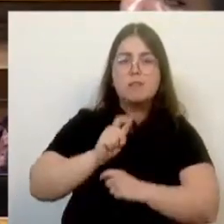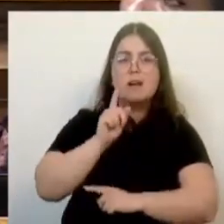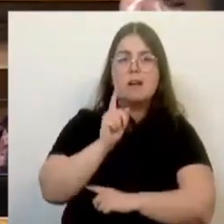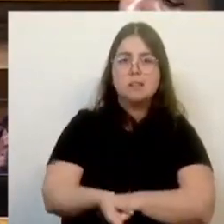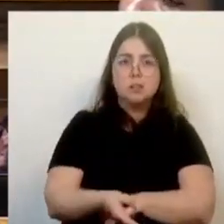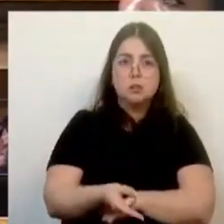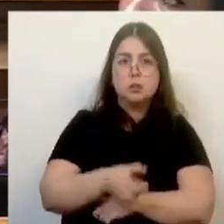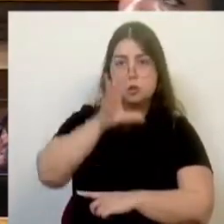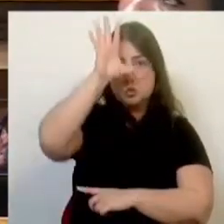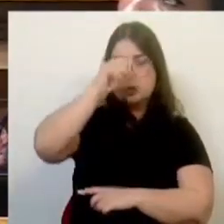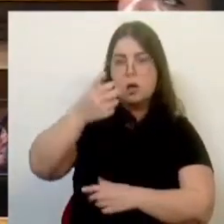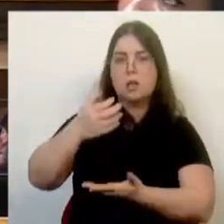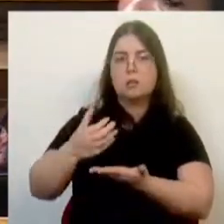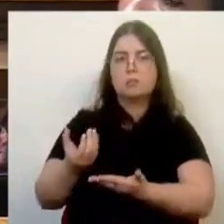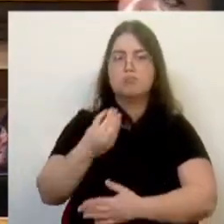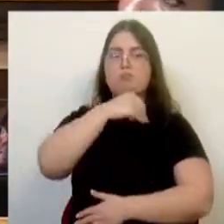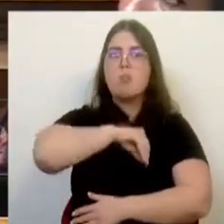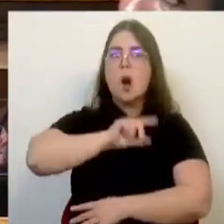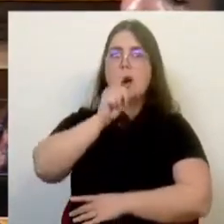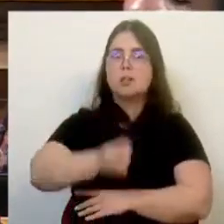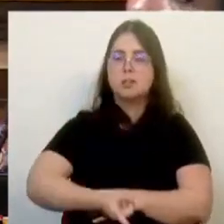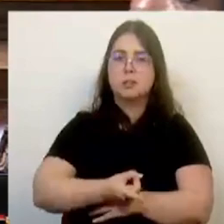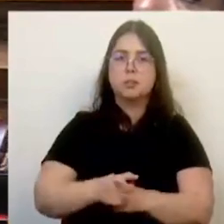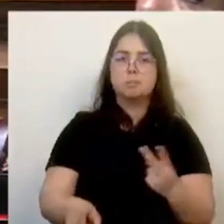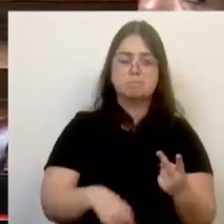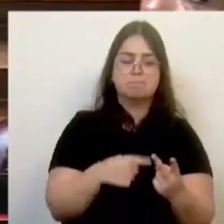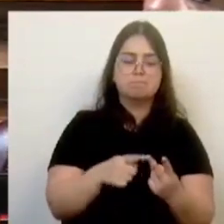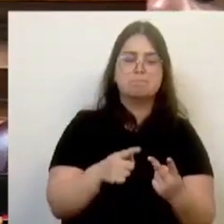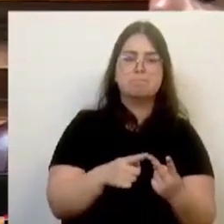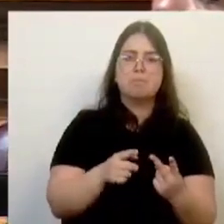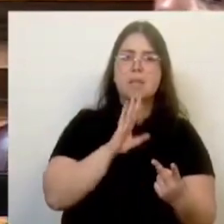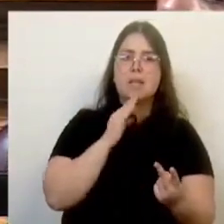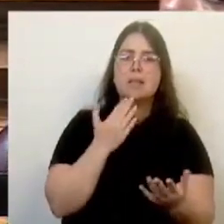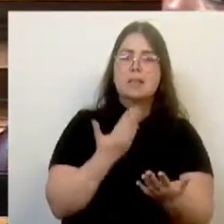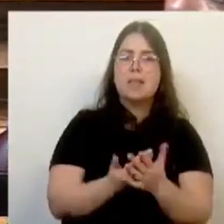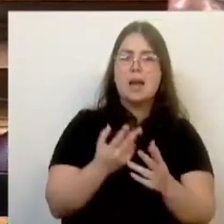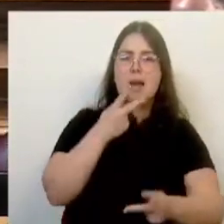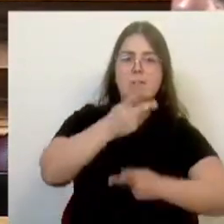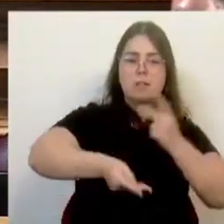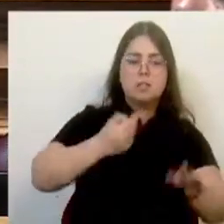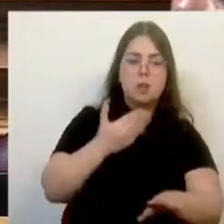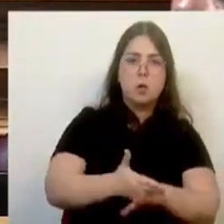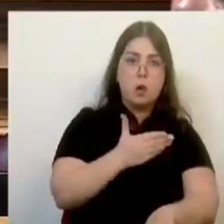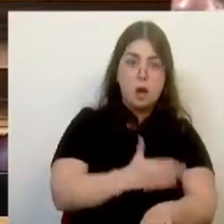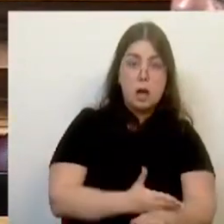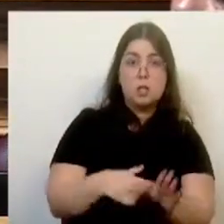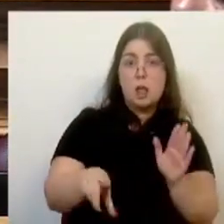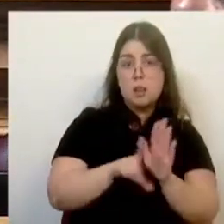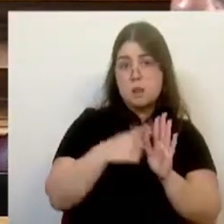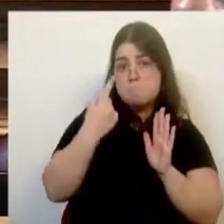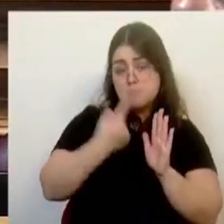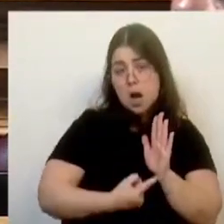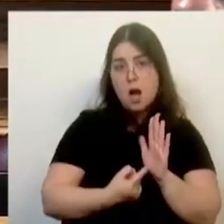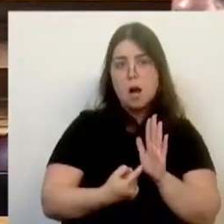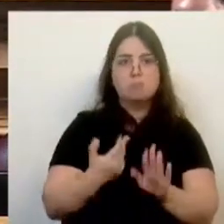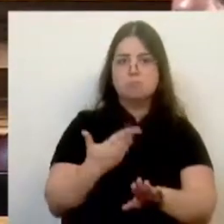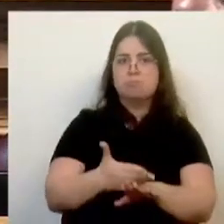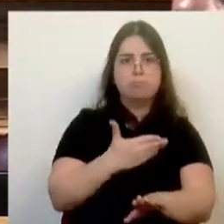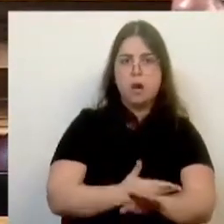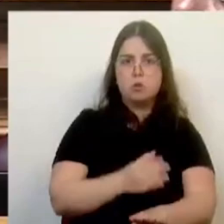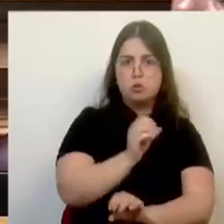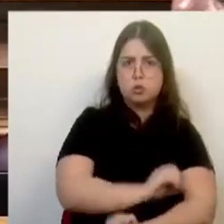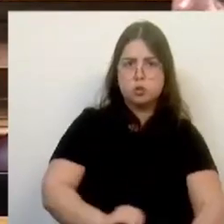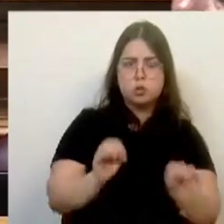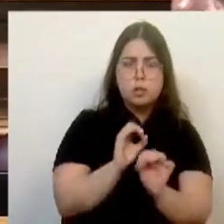arrecadou com esta concessão, como é se justifica que a avaliação prévia exigida por lei não tenha sido realizada, como se